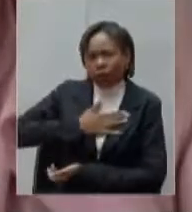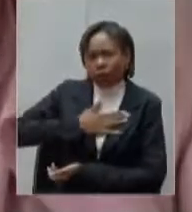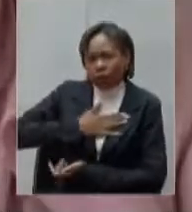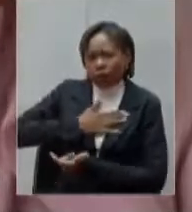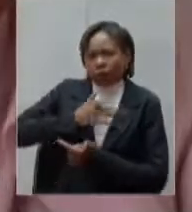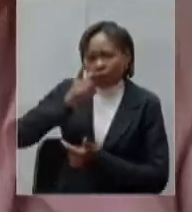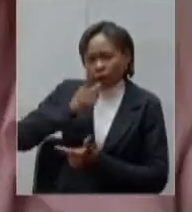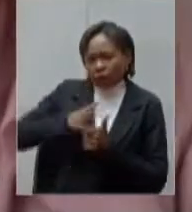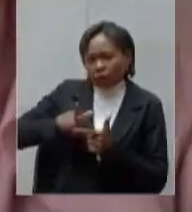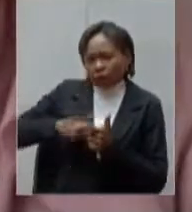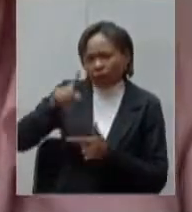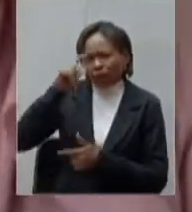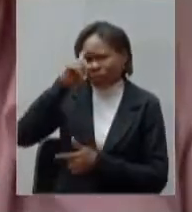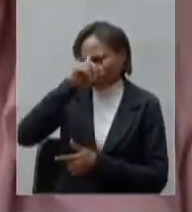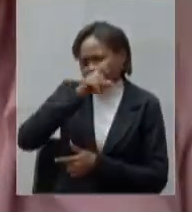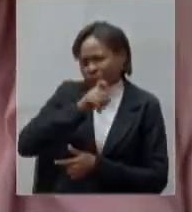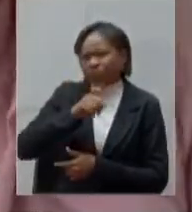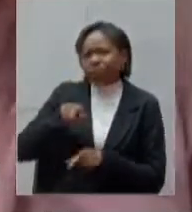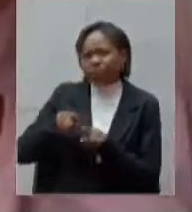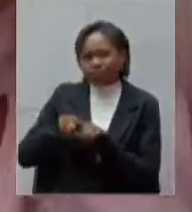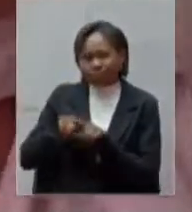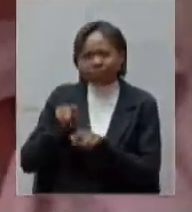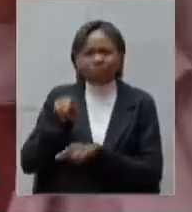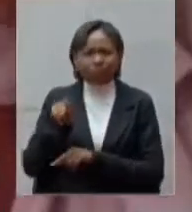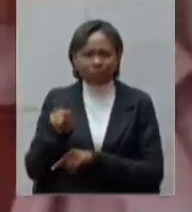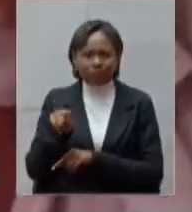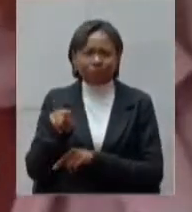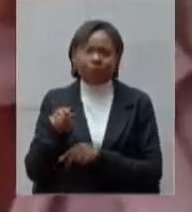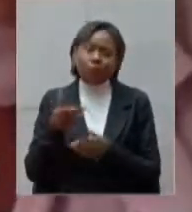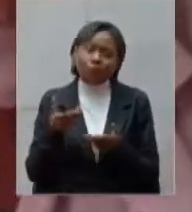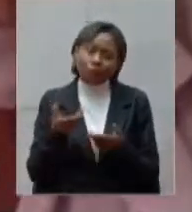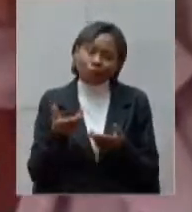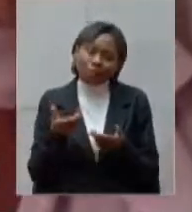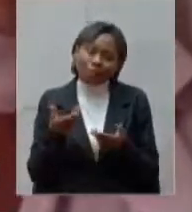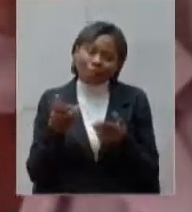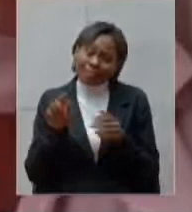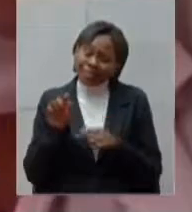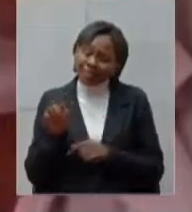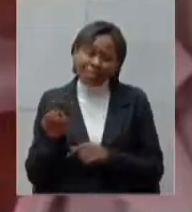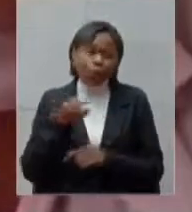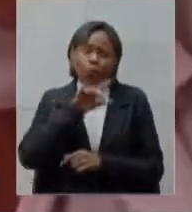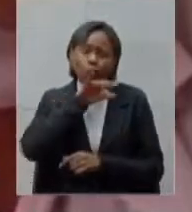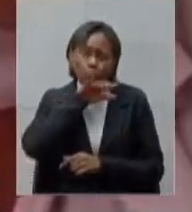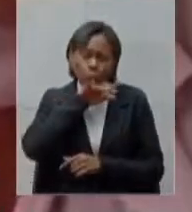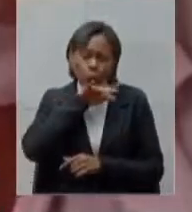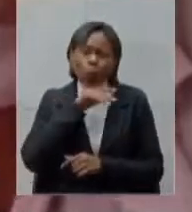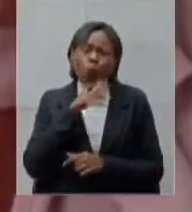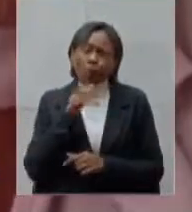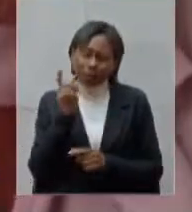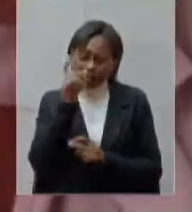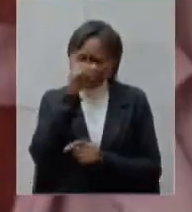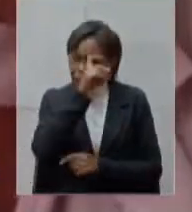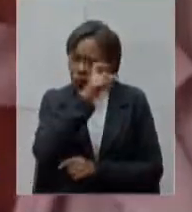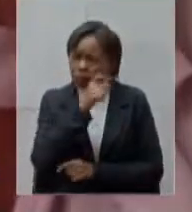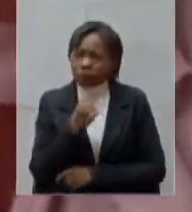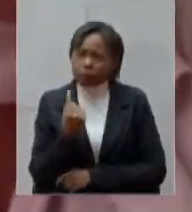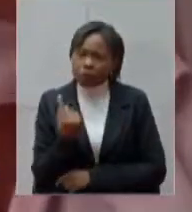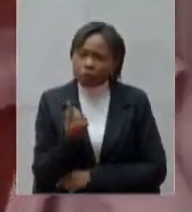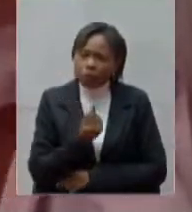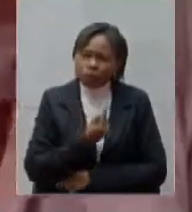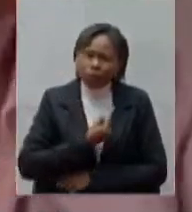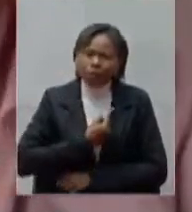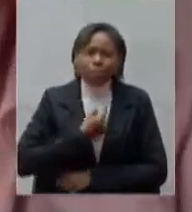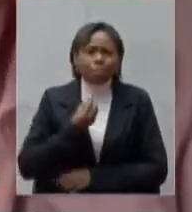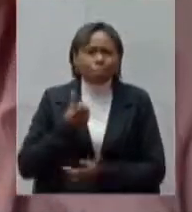dores no peito e isso para nós é muito ruim é uma vez que nós já estamos aí buscando